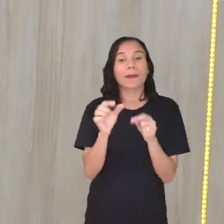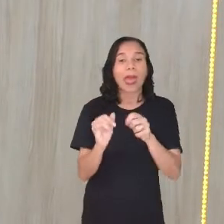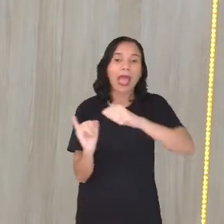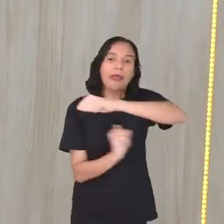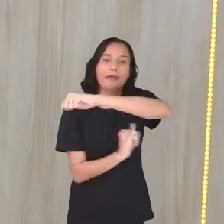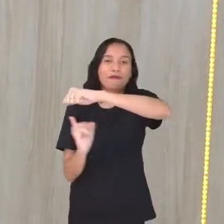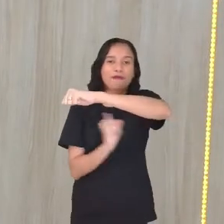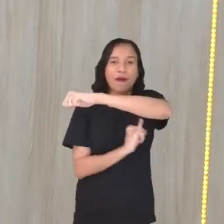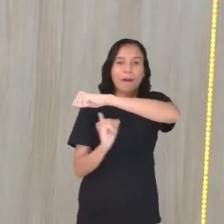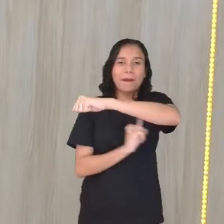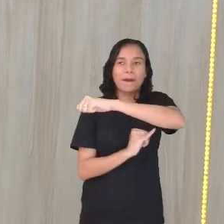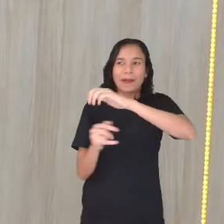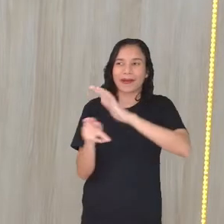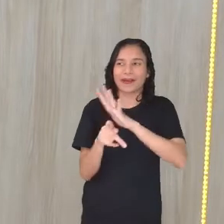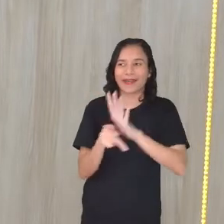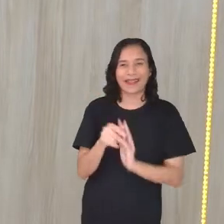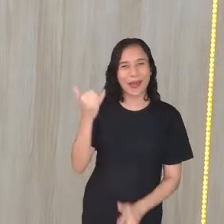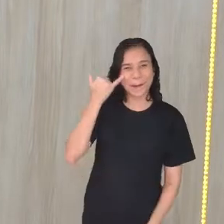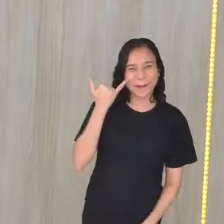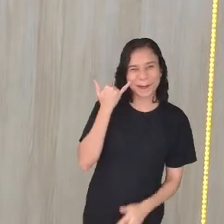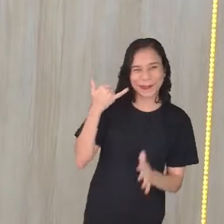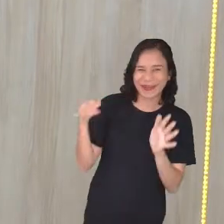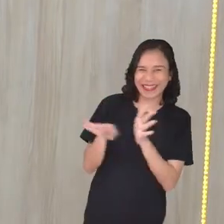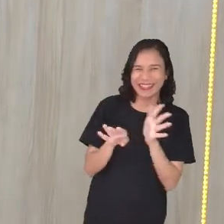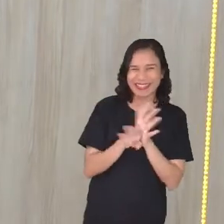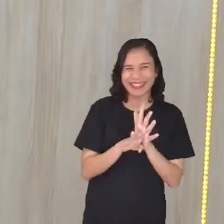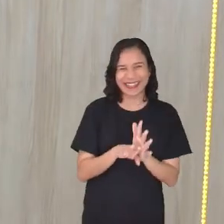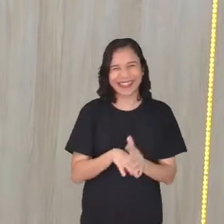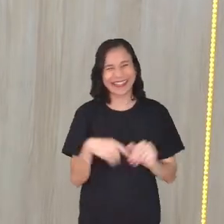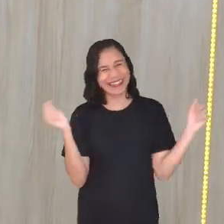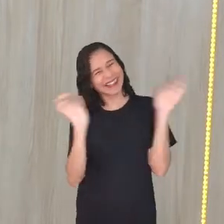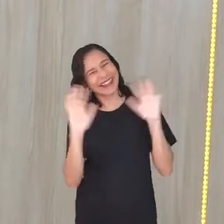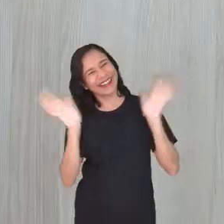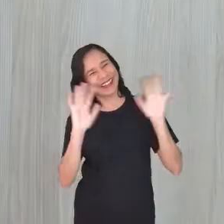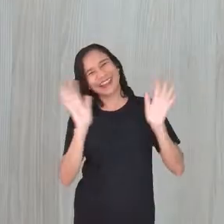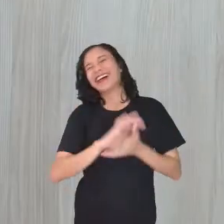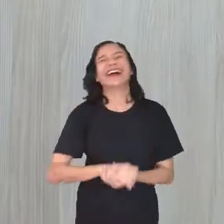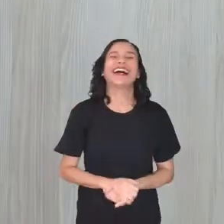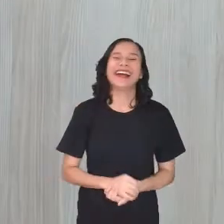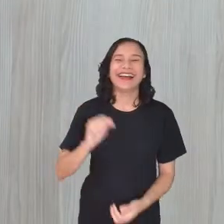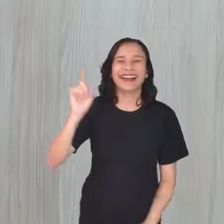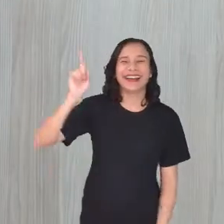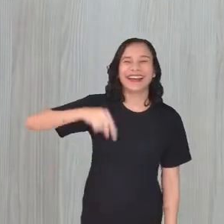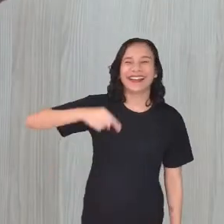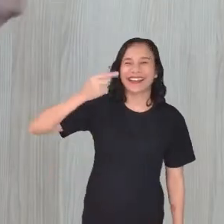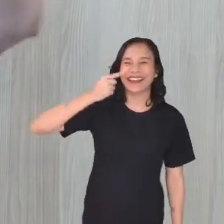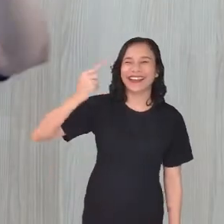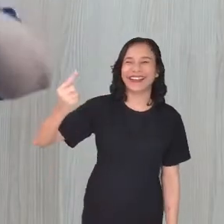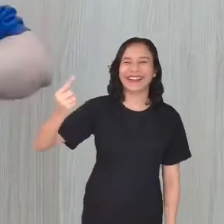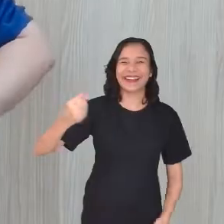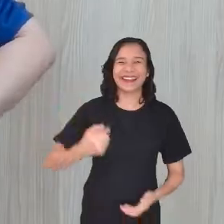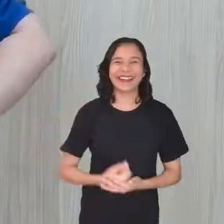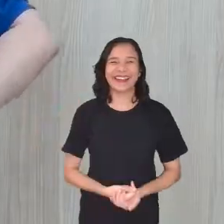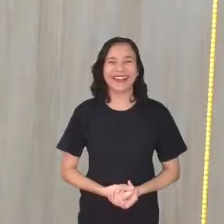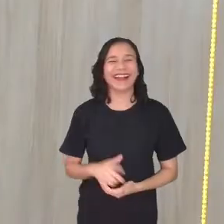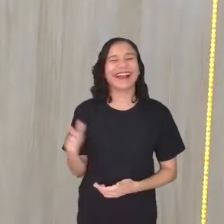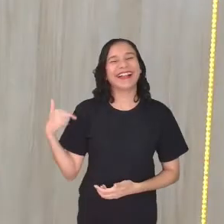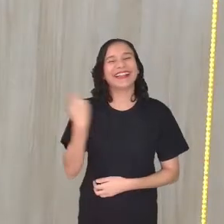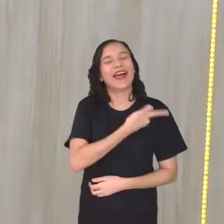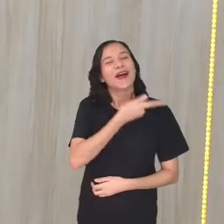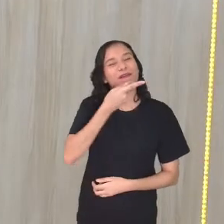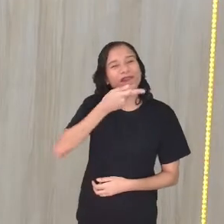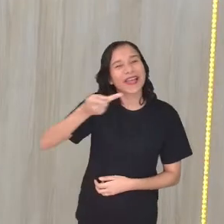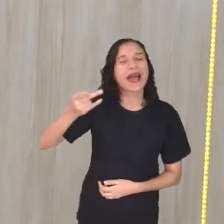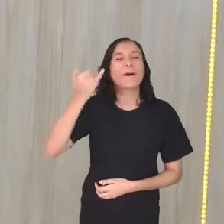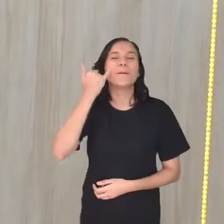informais. Billy, chegando aqui, olha. Oi, Billy! Oi, Olha aí, gente! Nos visitando